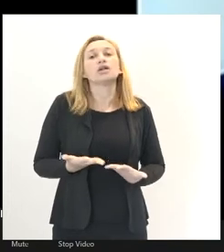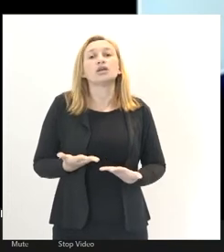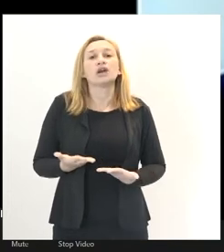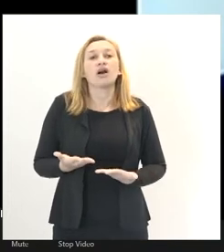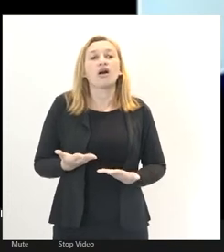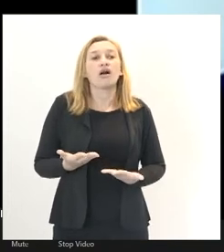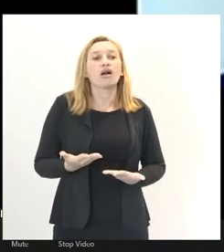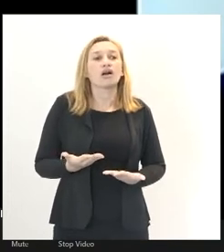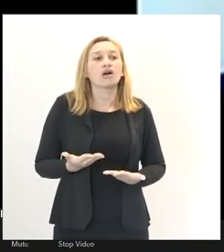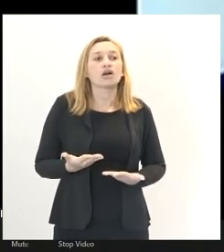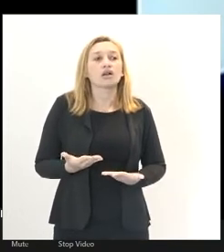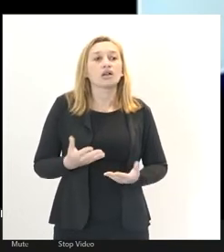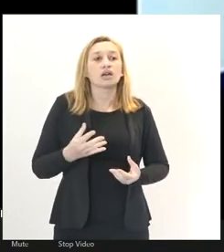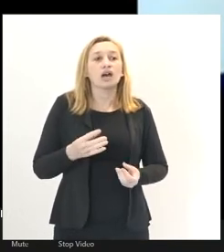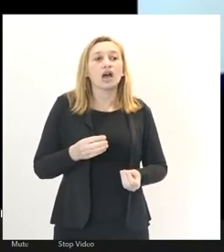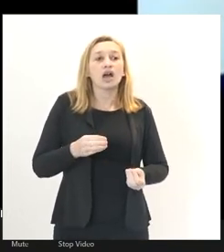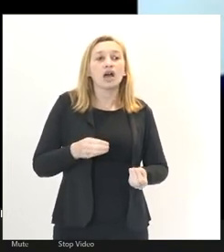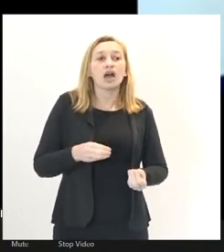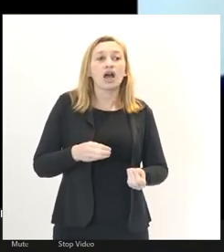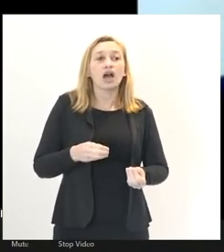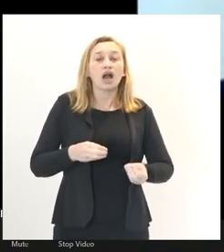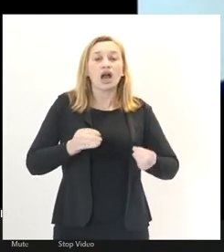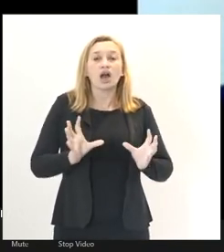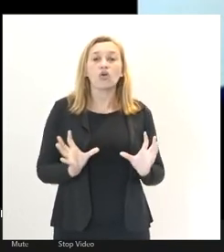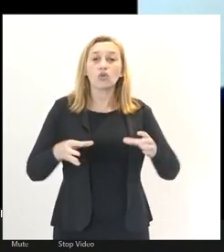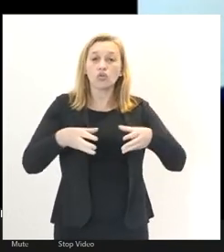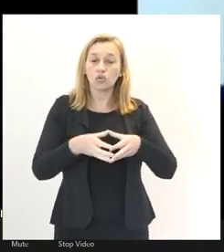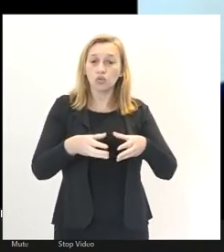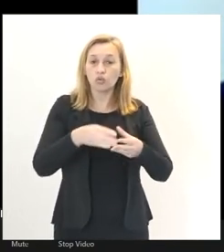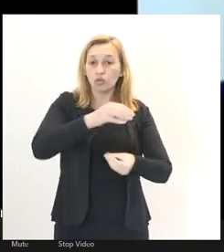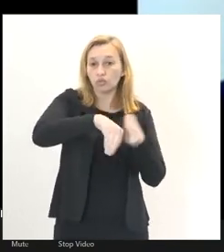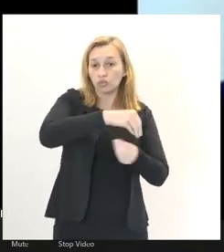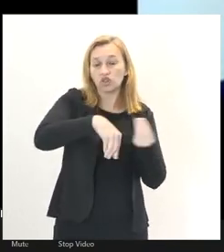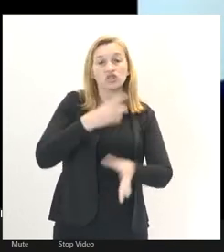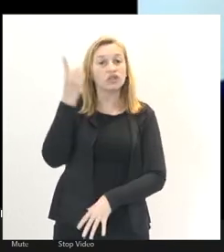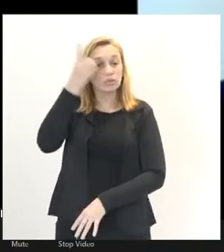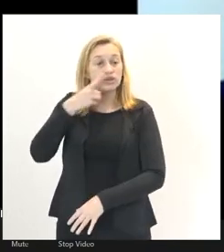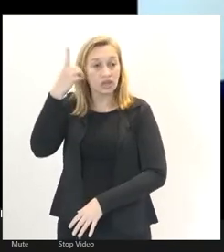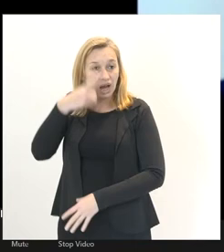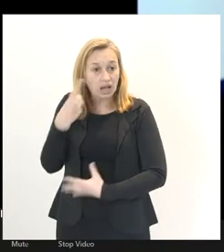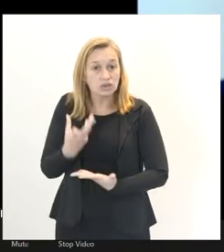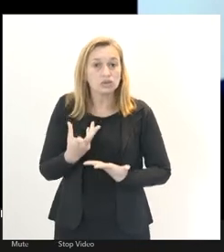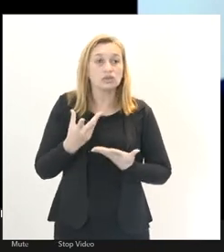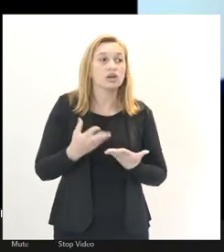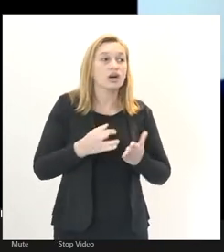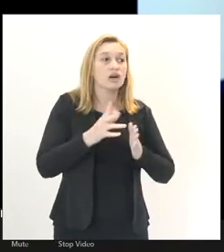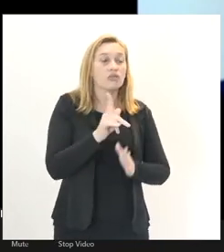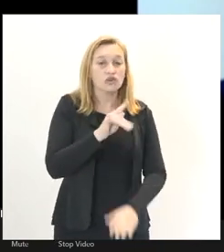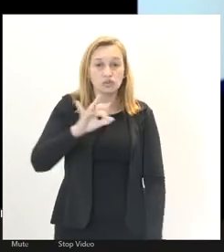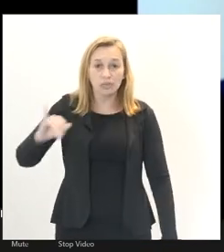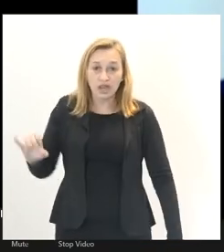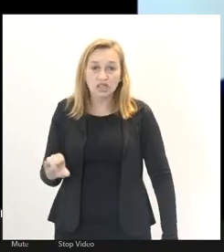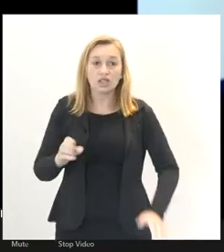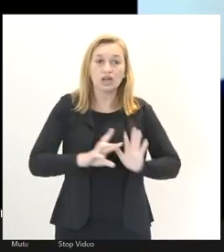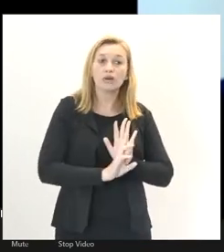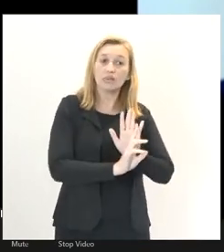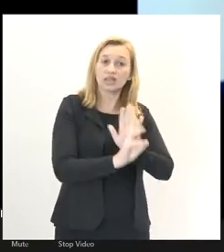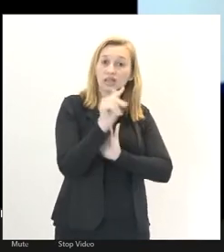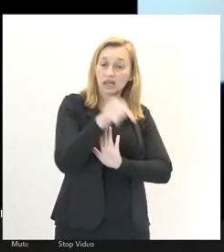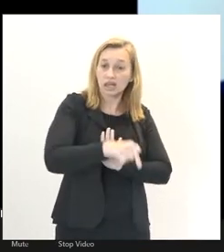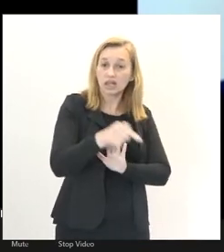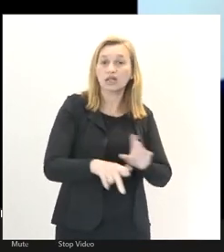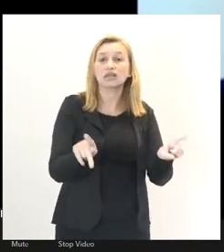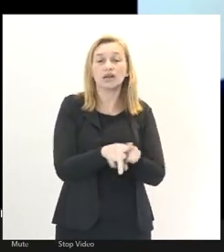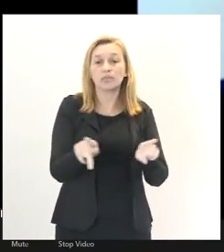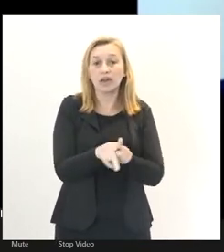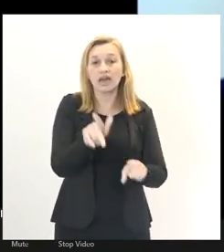frente mista parlamentar, ao FOSPEJ aqui representado e também à